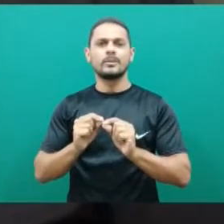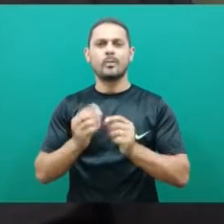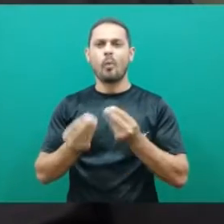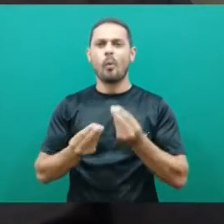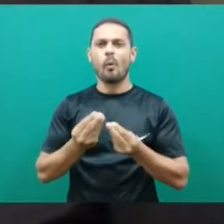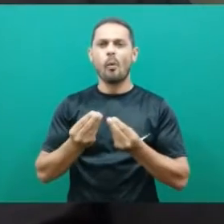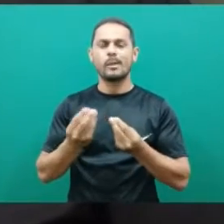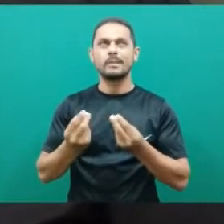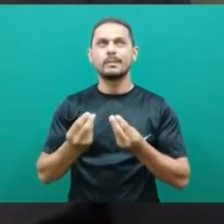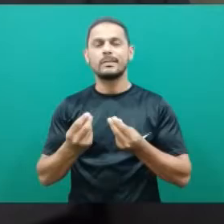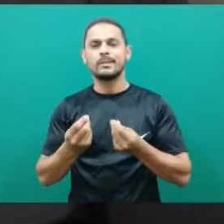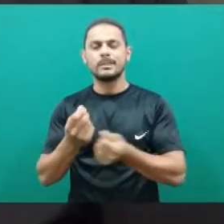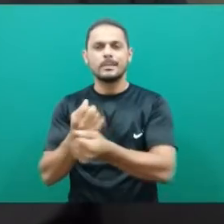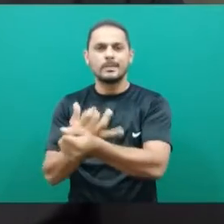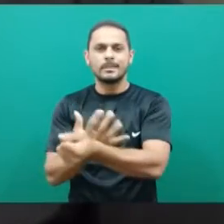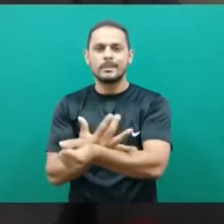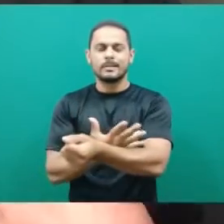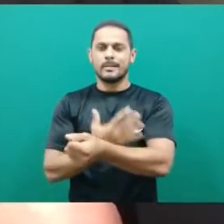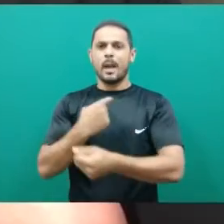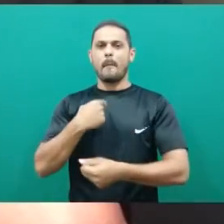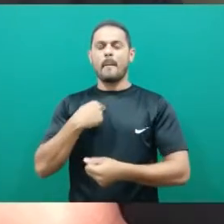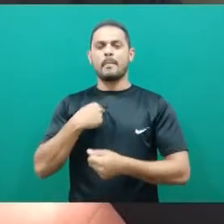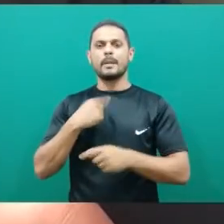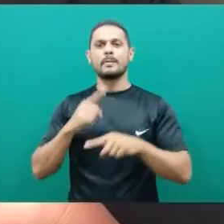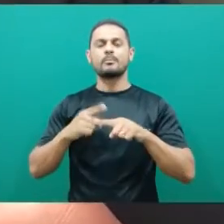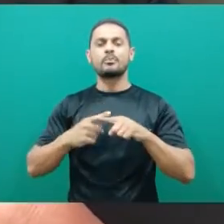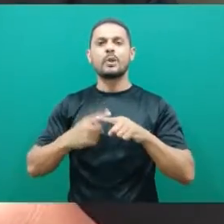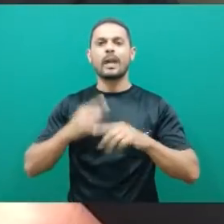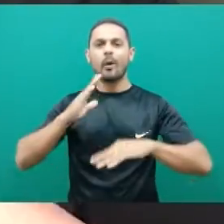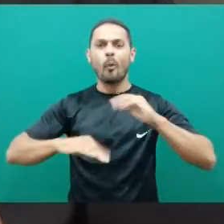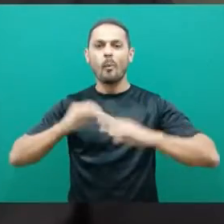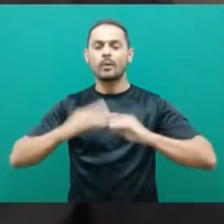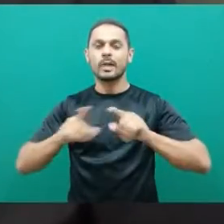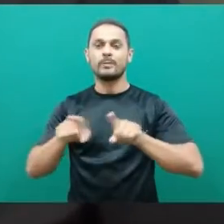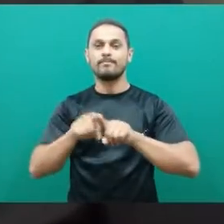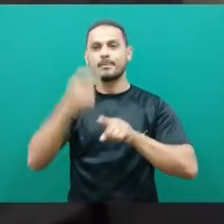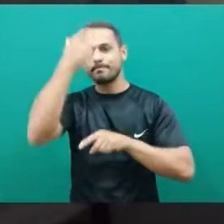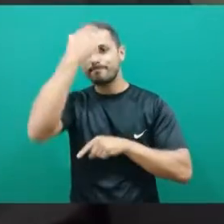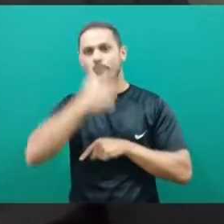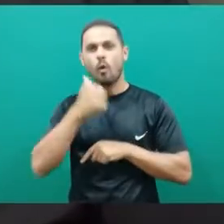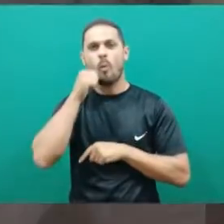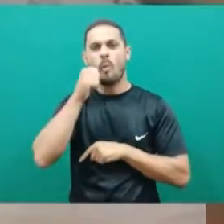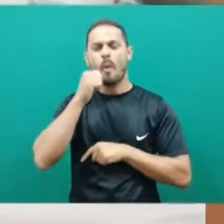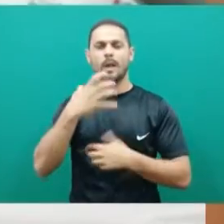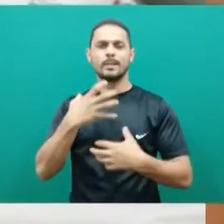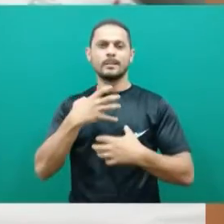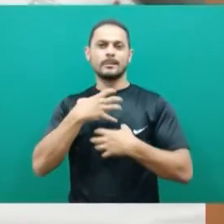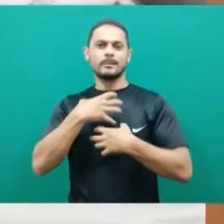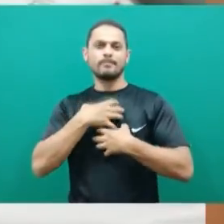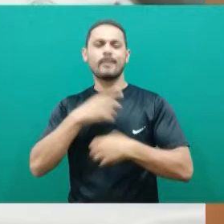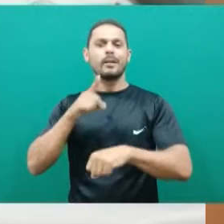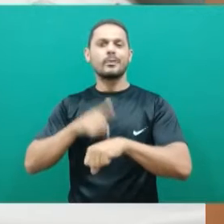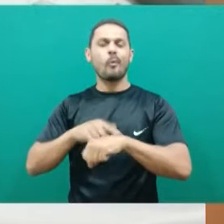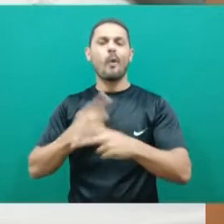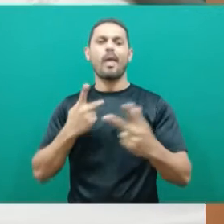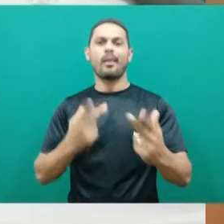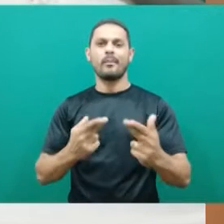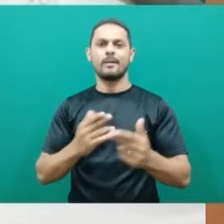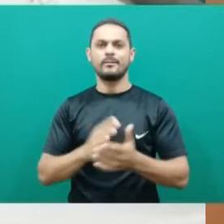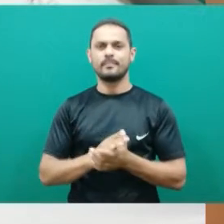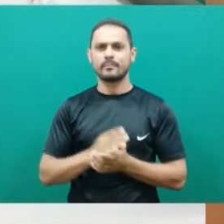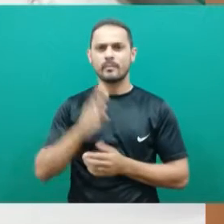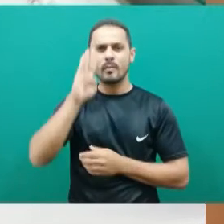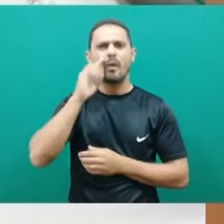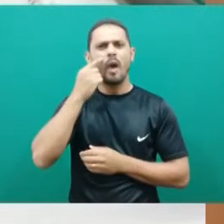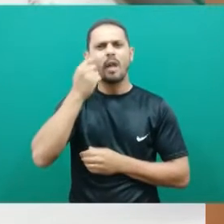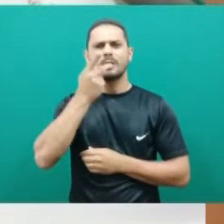emocionante para mim, enquanto profissional e como mulher também, porque a gente se sente ali naquele momento. Então